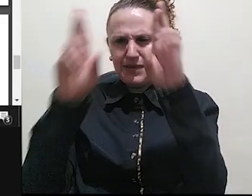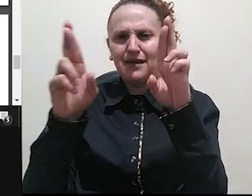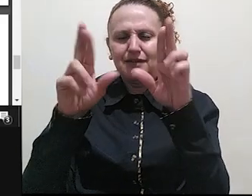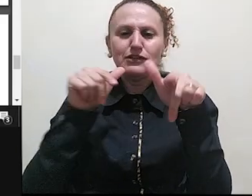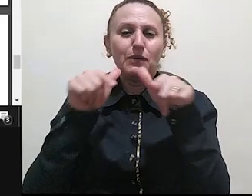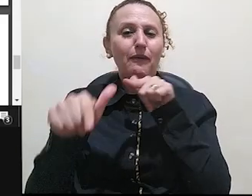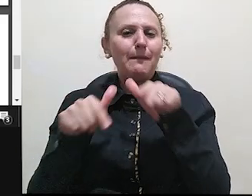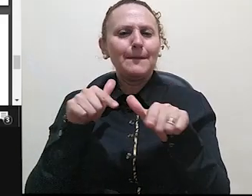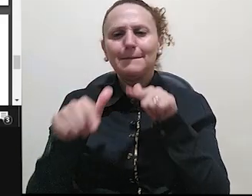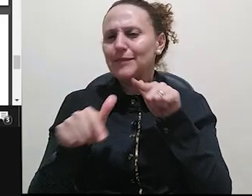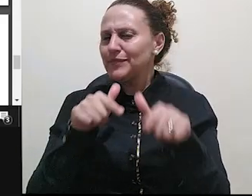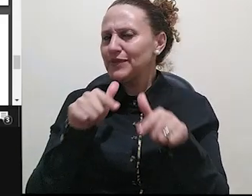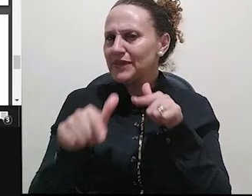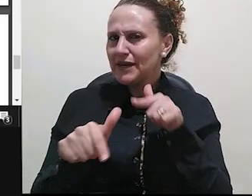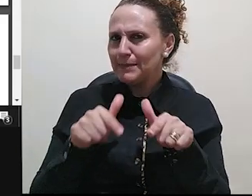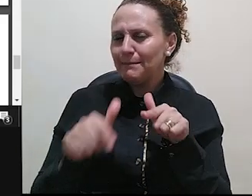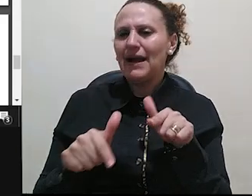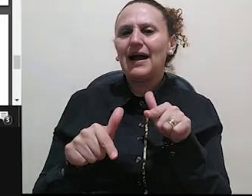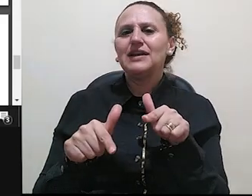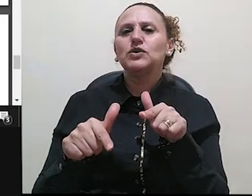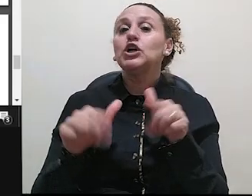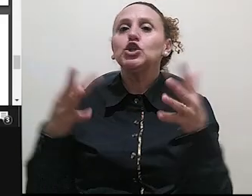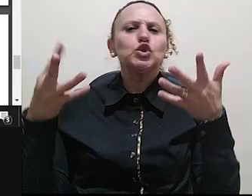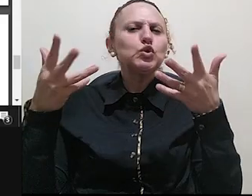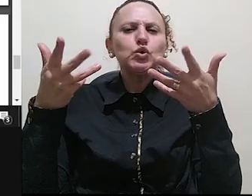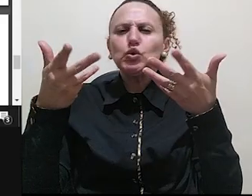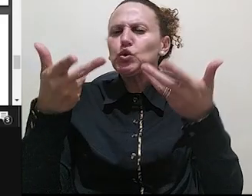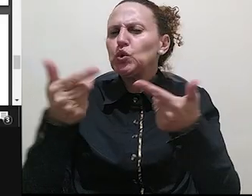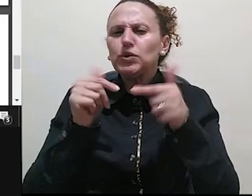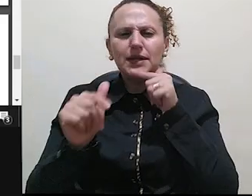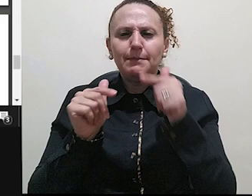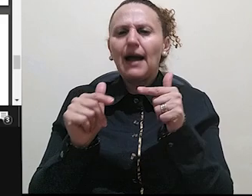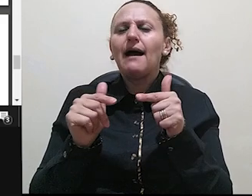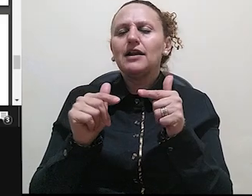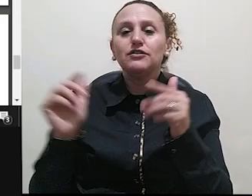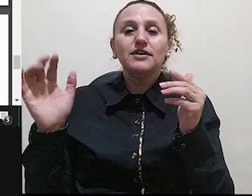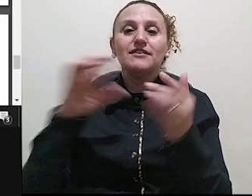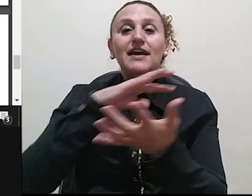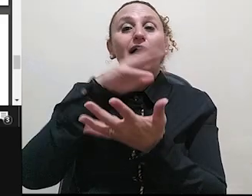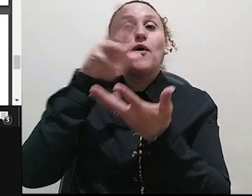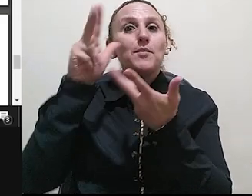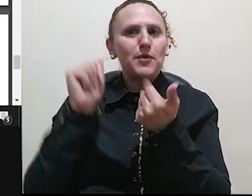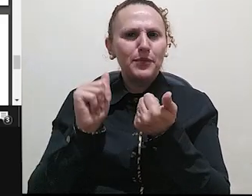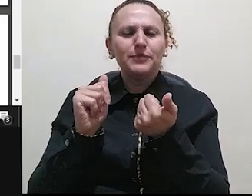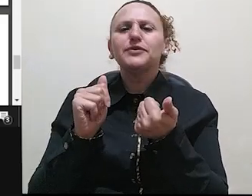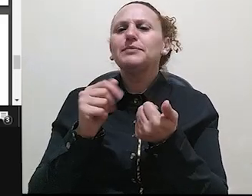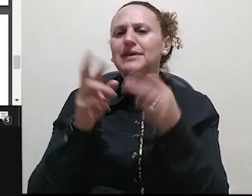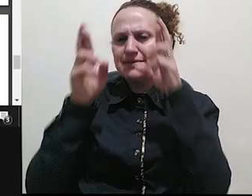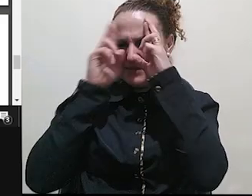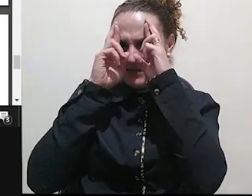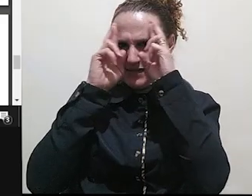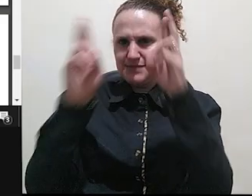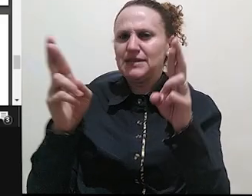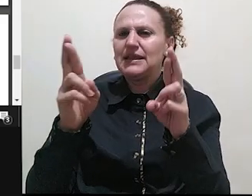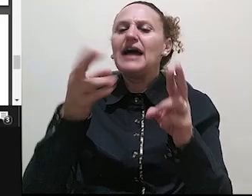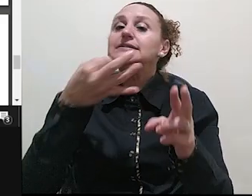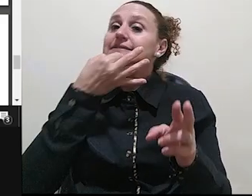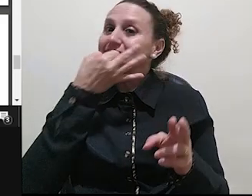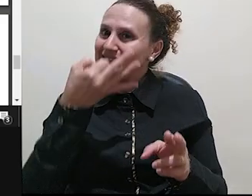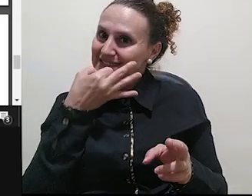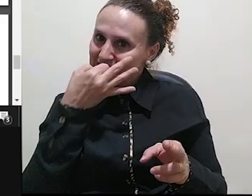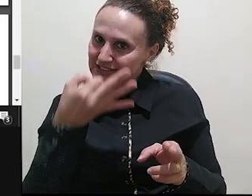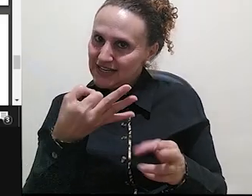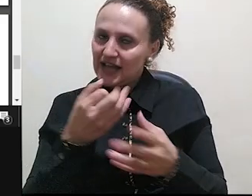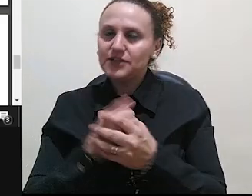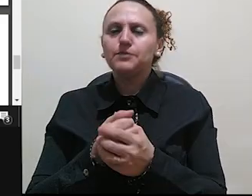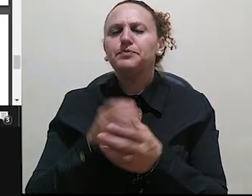todo trabalho vem ao mundo para ser criticá-lo. Respeitá-lo, então, é submetê-lo ao crivo da mais severa crítica. Vejam que